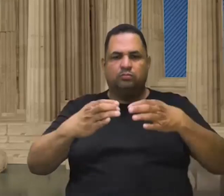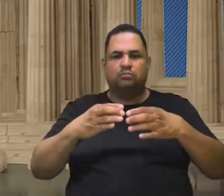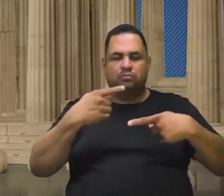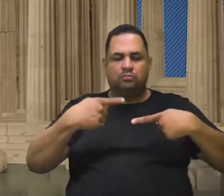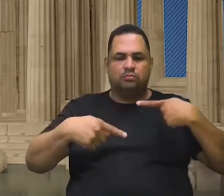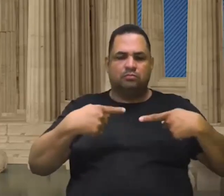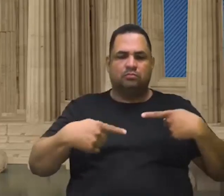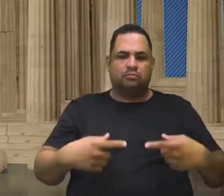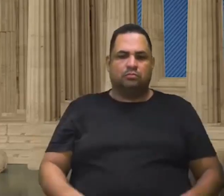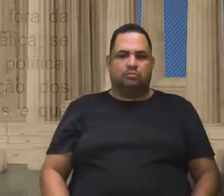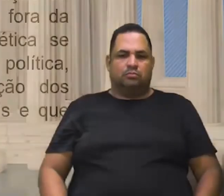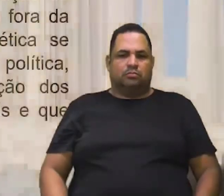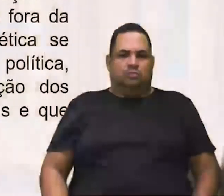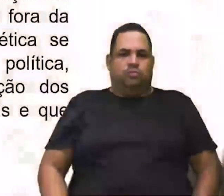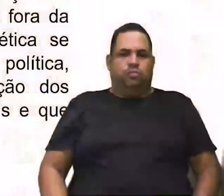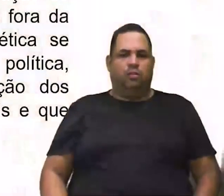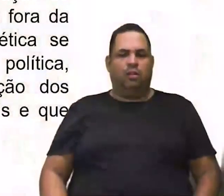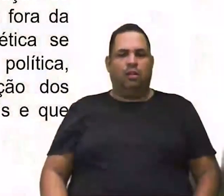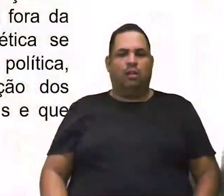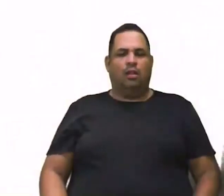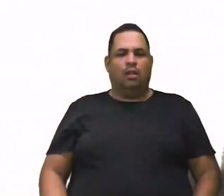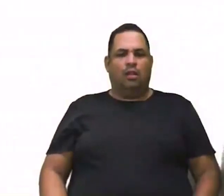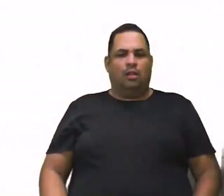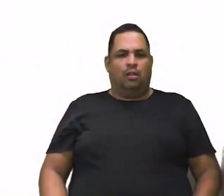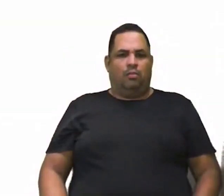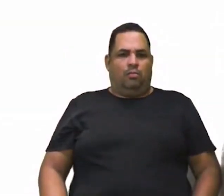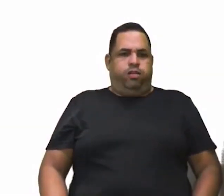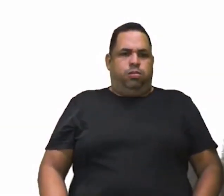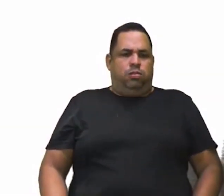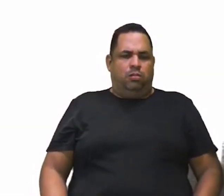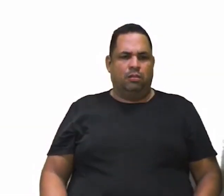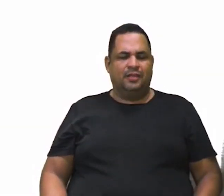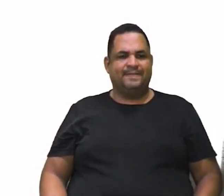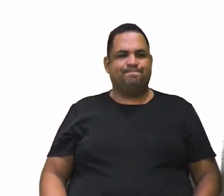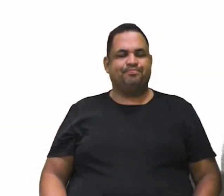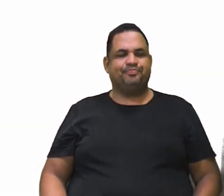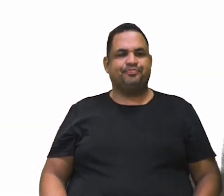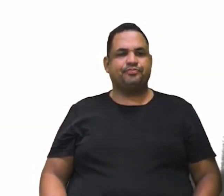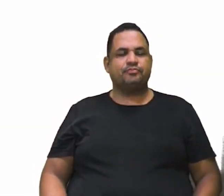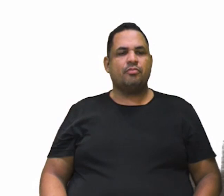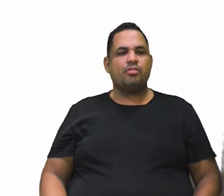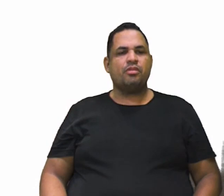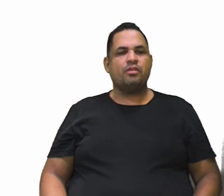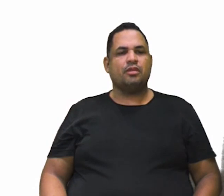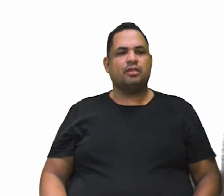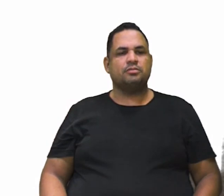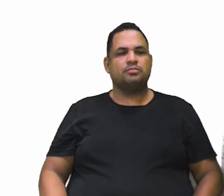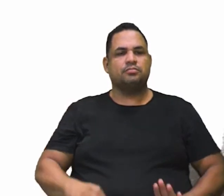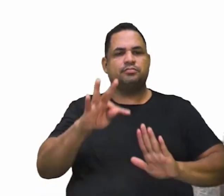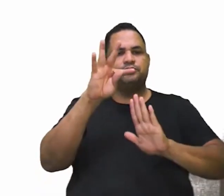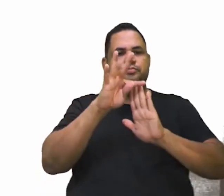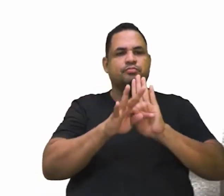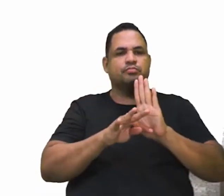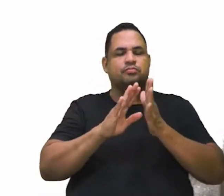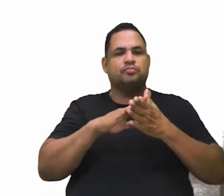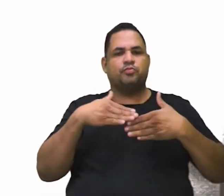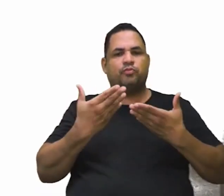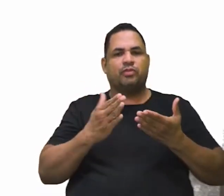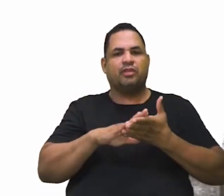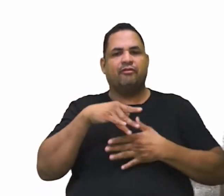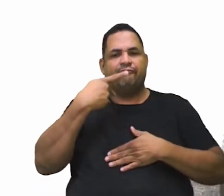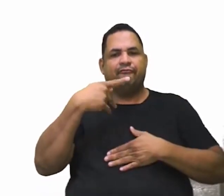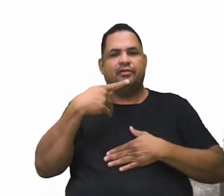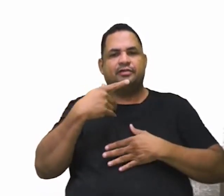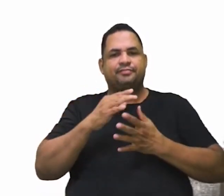político. Continuando, vamos lá. Qual é o cerne da nossa questão? O texto, ao evocar a